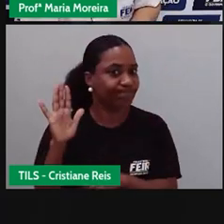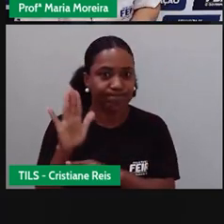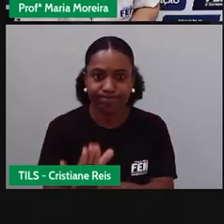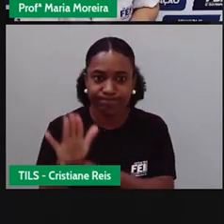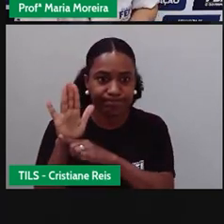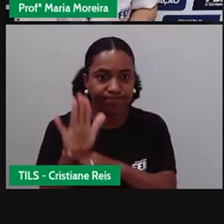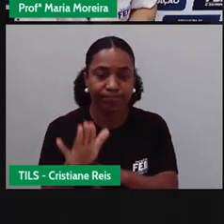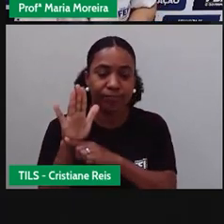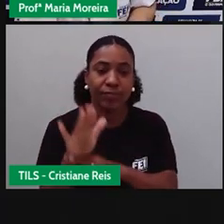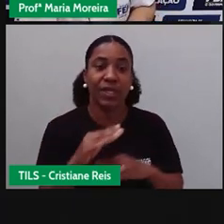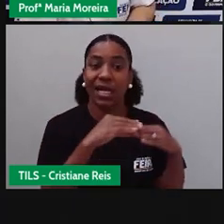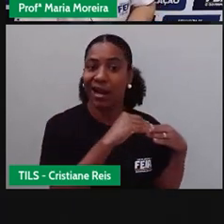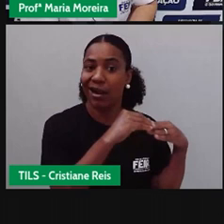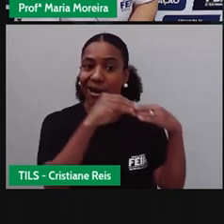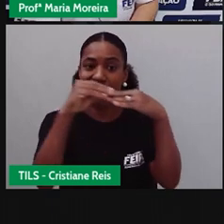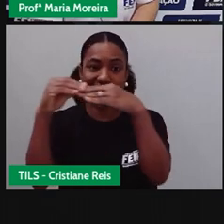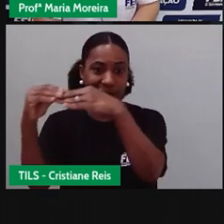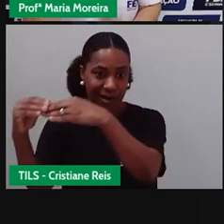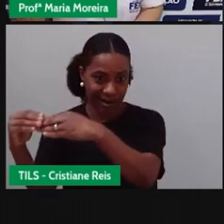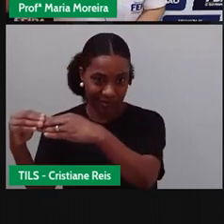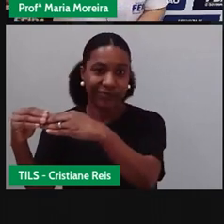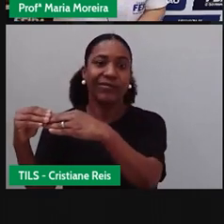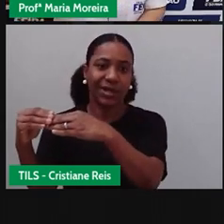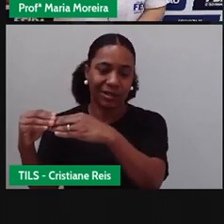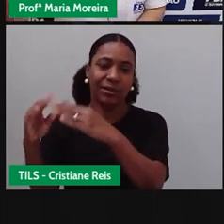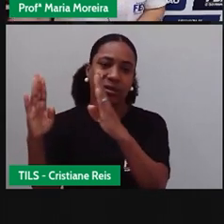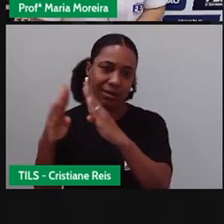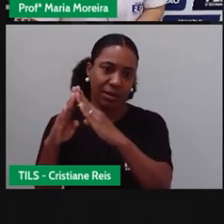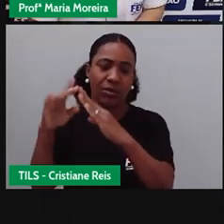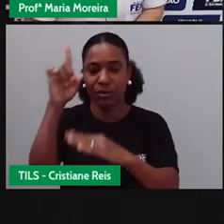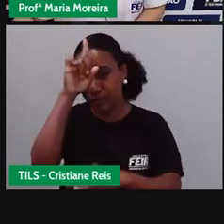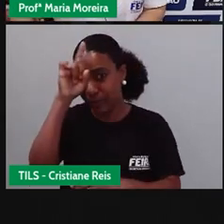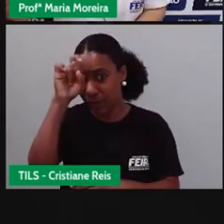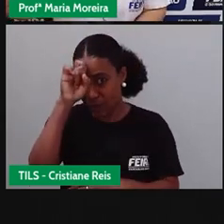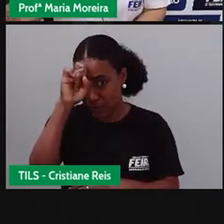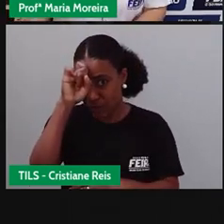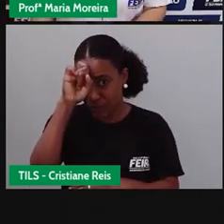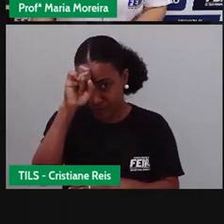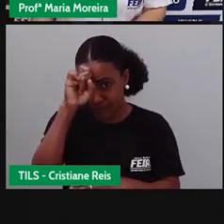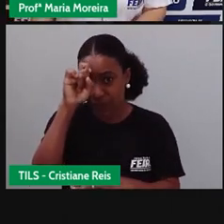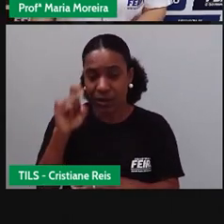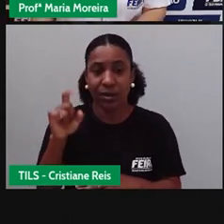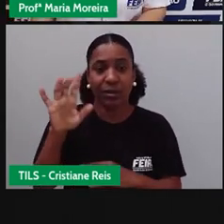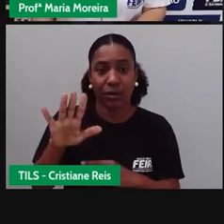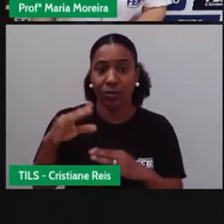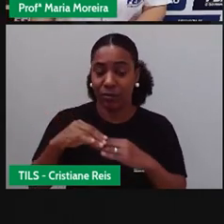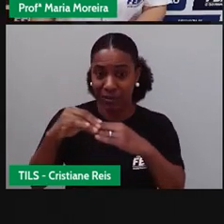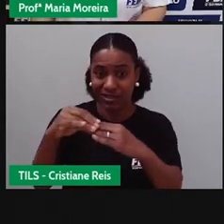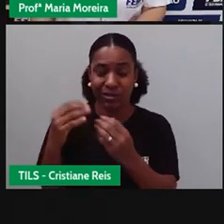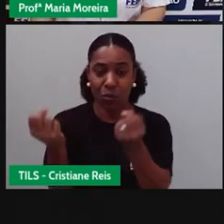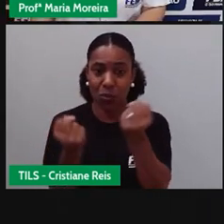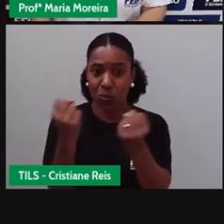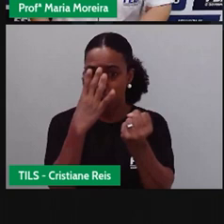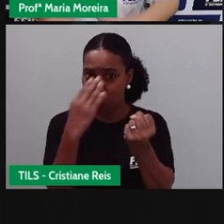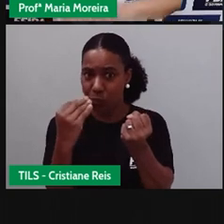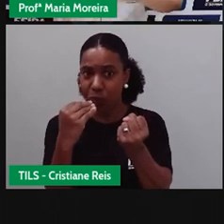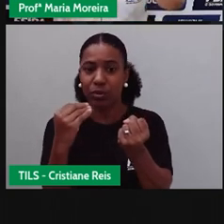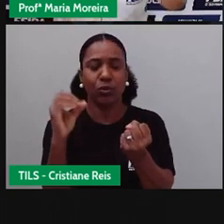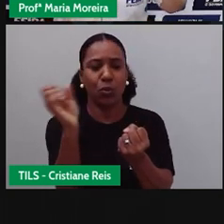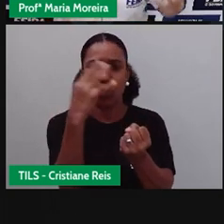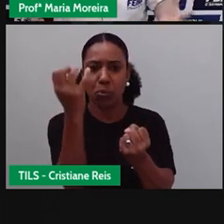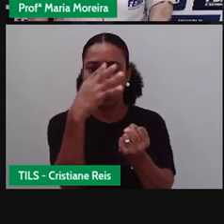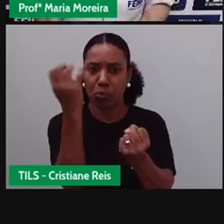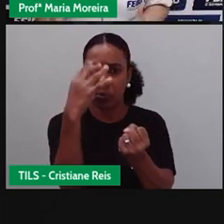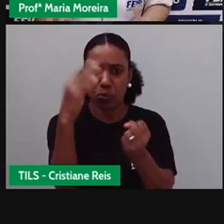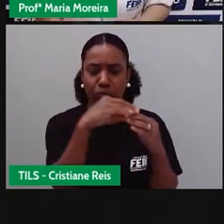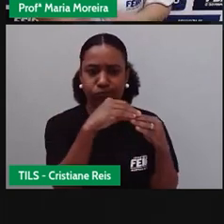Eles acompanham e de lá eles vão ter um outro atendimento que não pode ser dado dentro de uma ambulância. Não é isso? Então, a